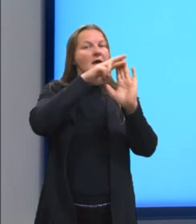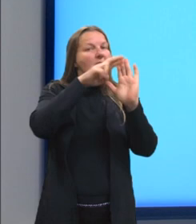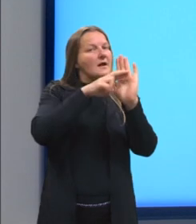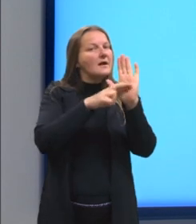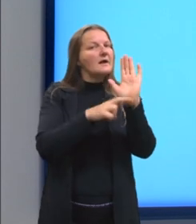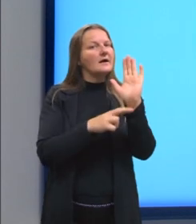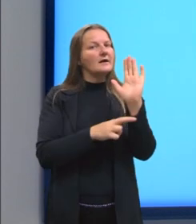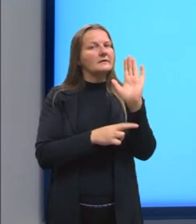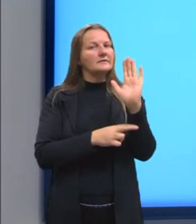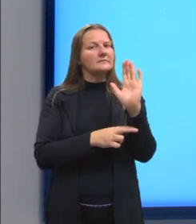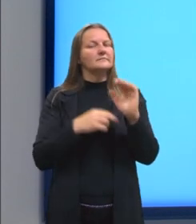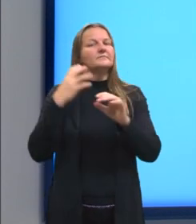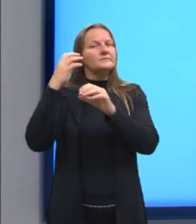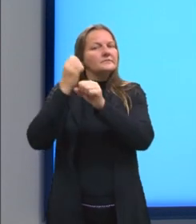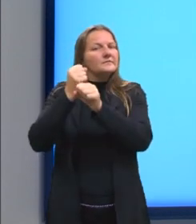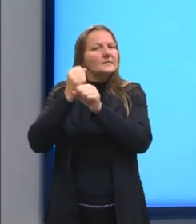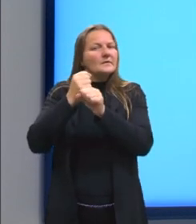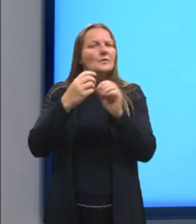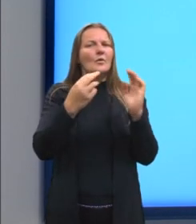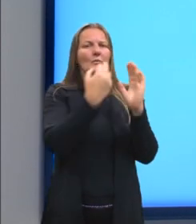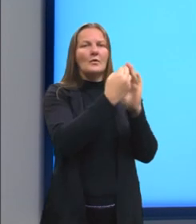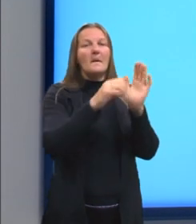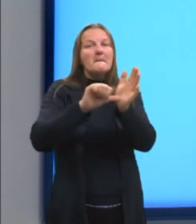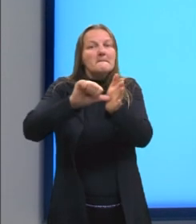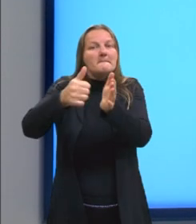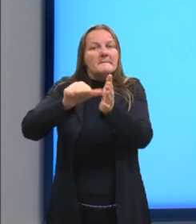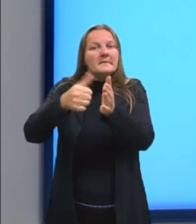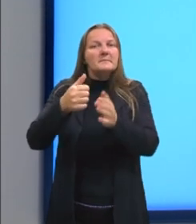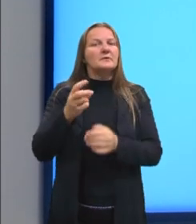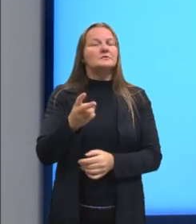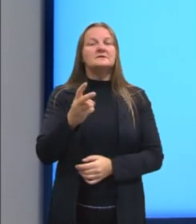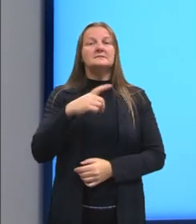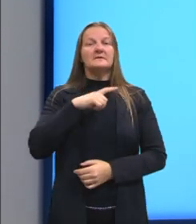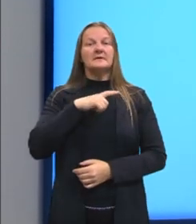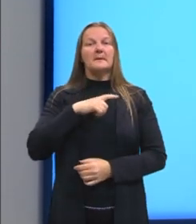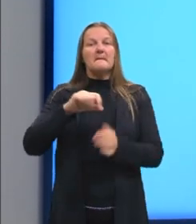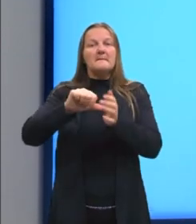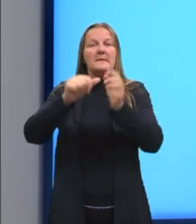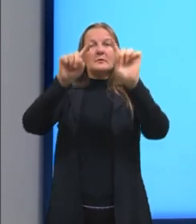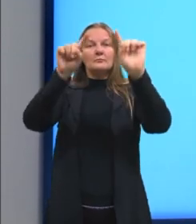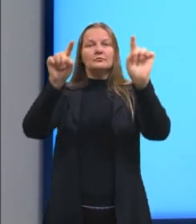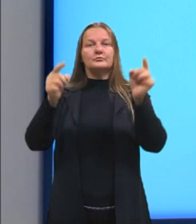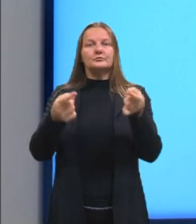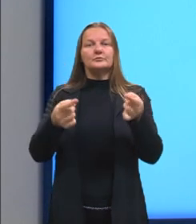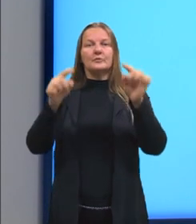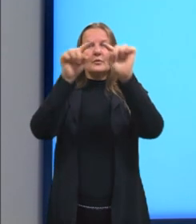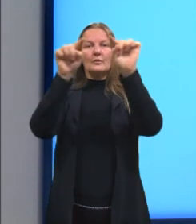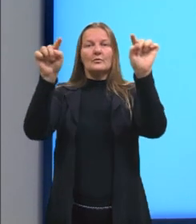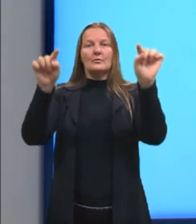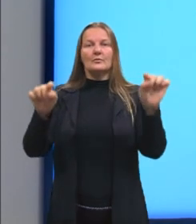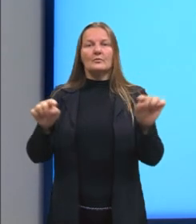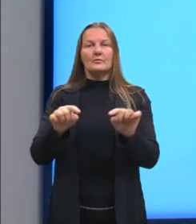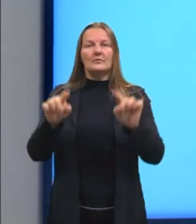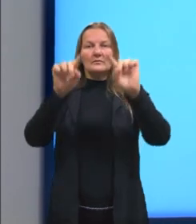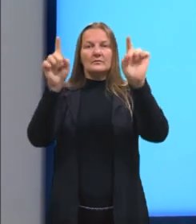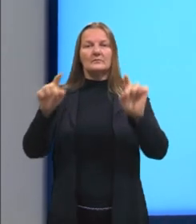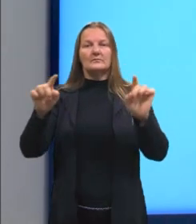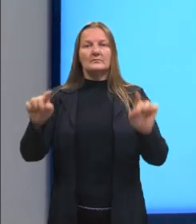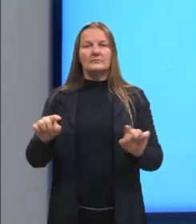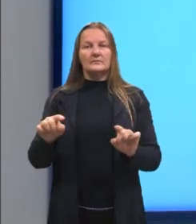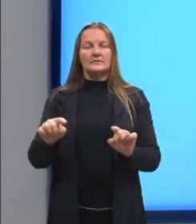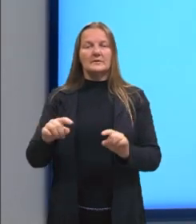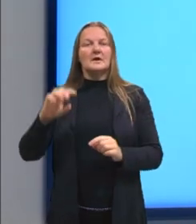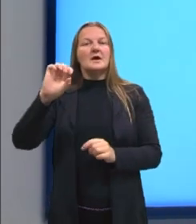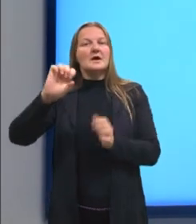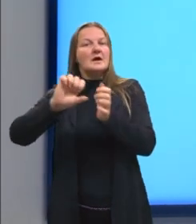operações. Primeiro, sempre que nós temos parênteses, colchetes e chaves, nós